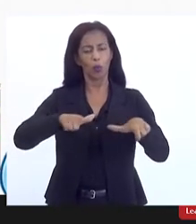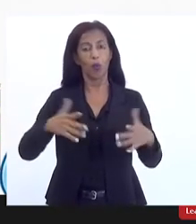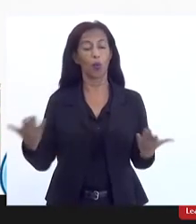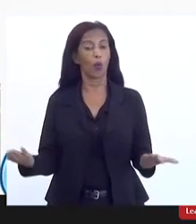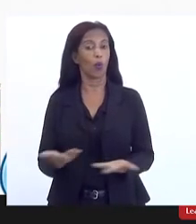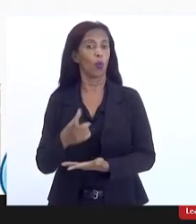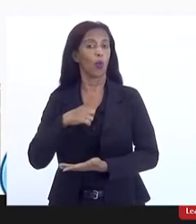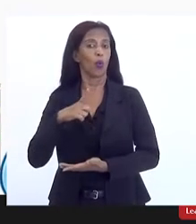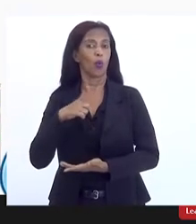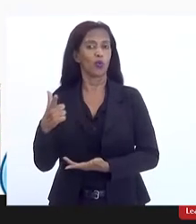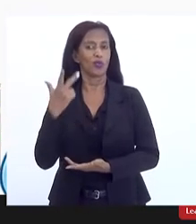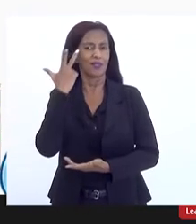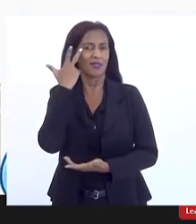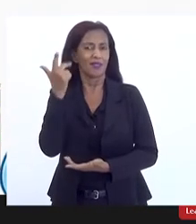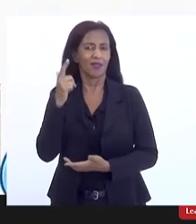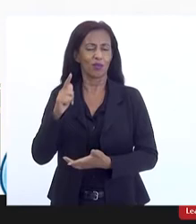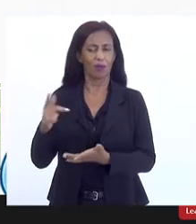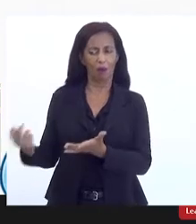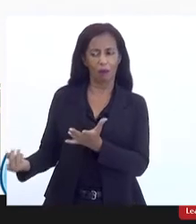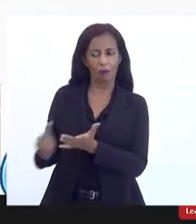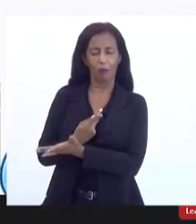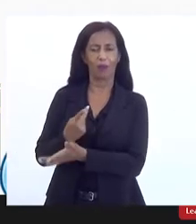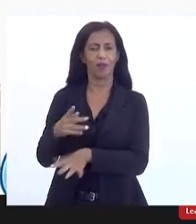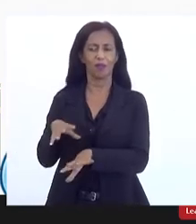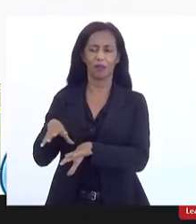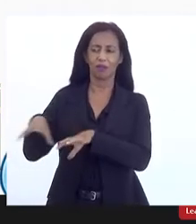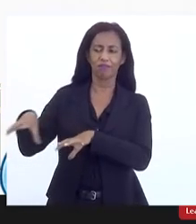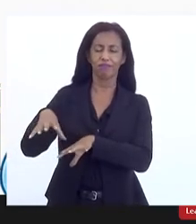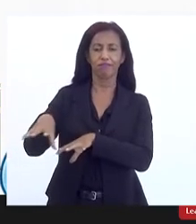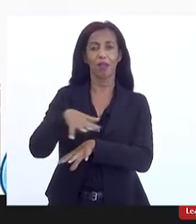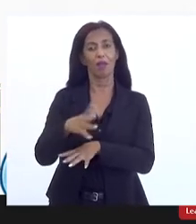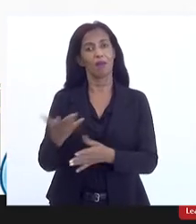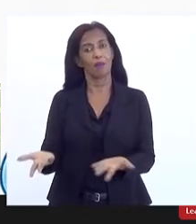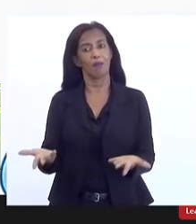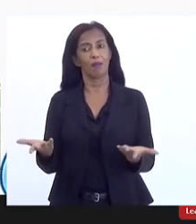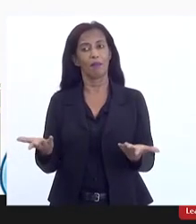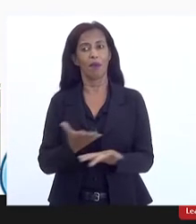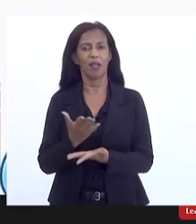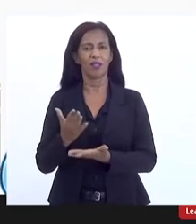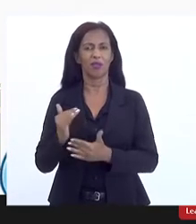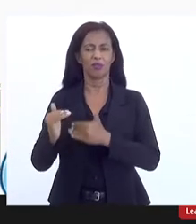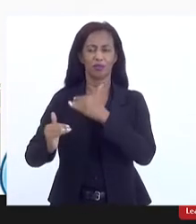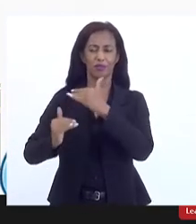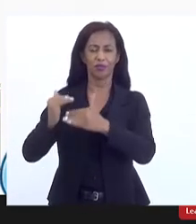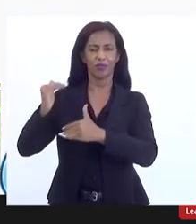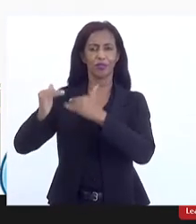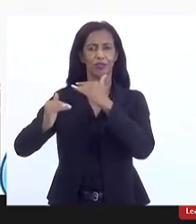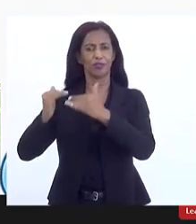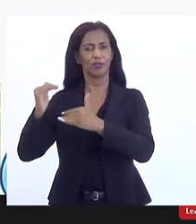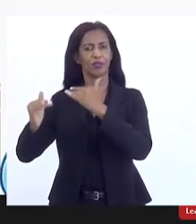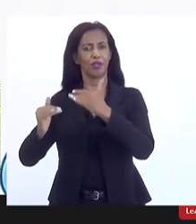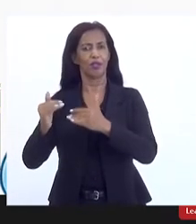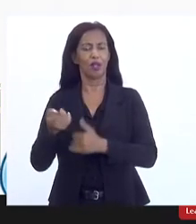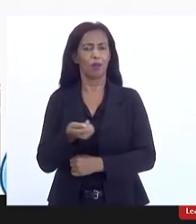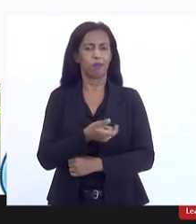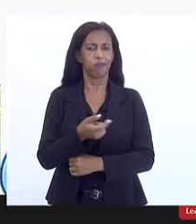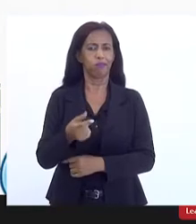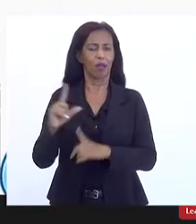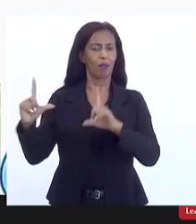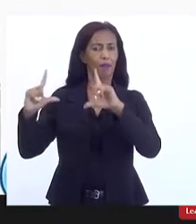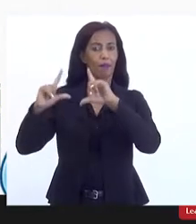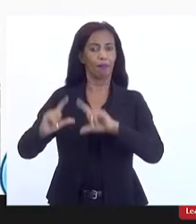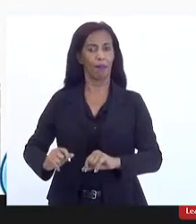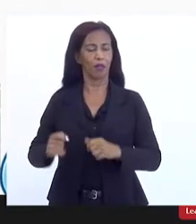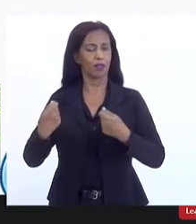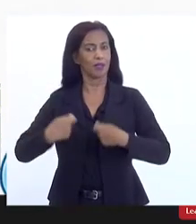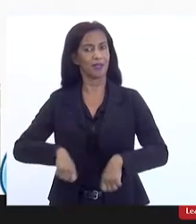regenerações naturais acontecendo mas que evidentemente numa escala que é muito baixa em relação